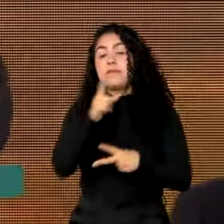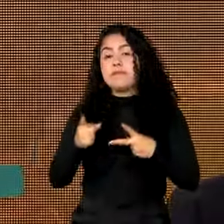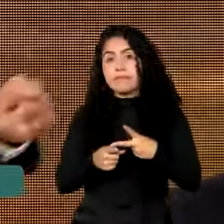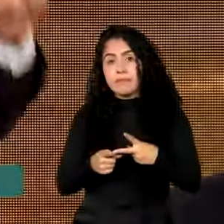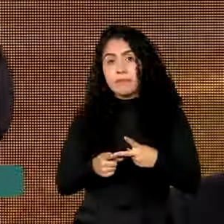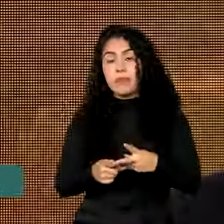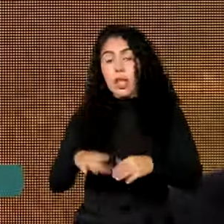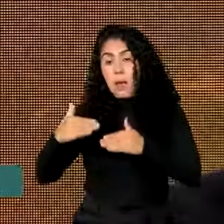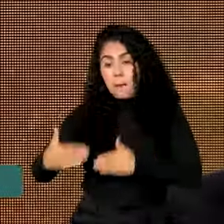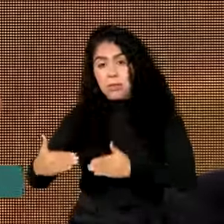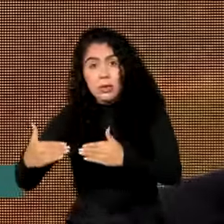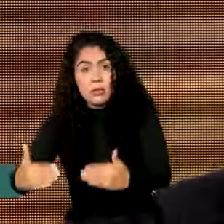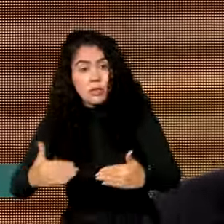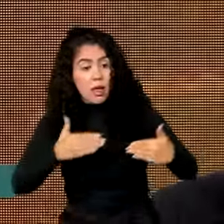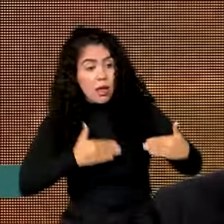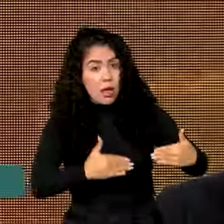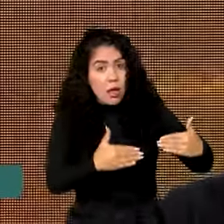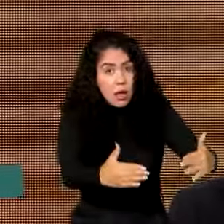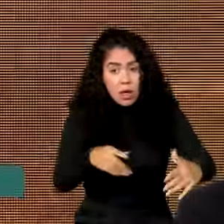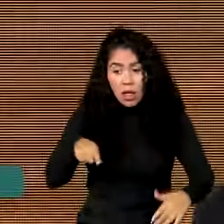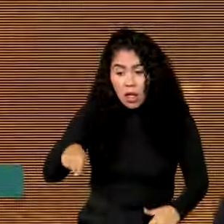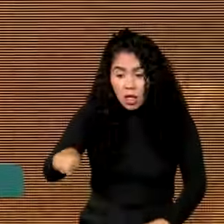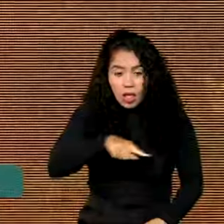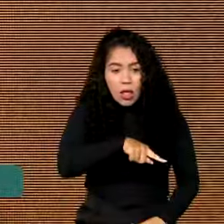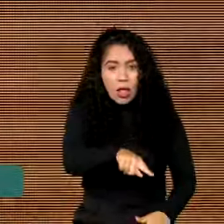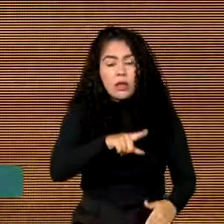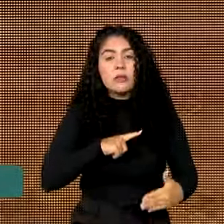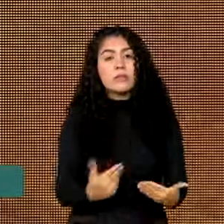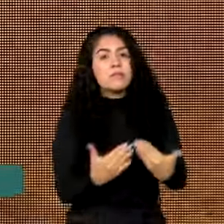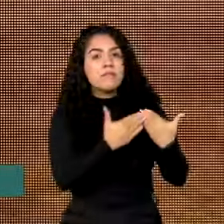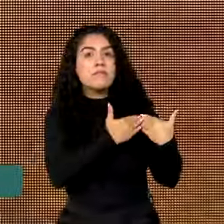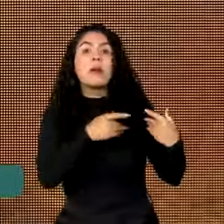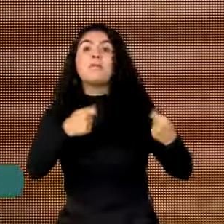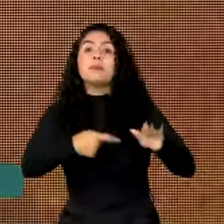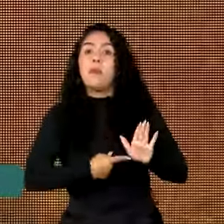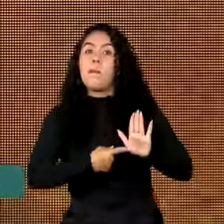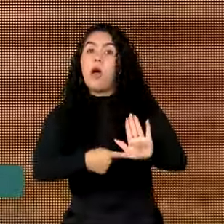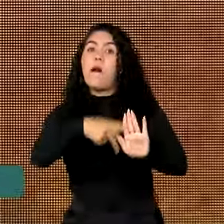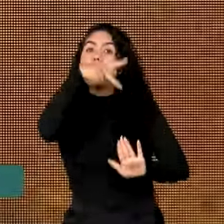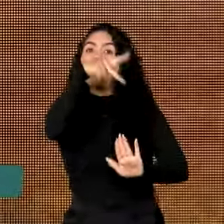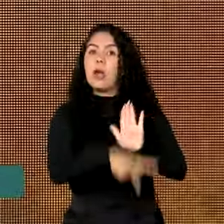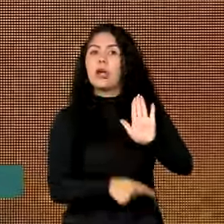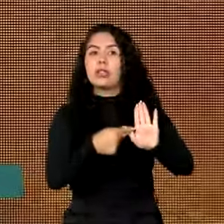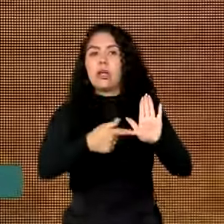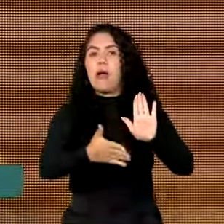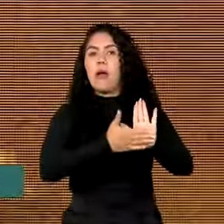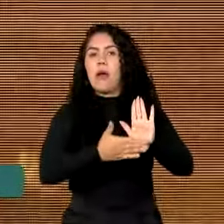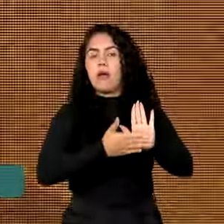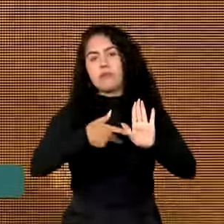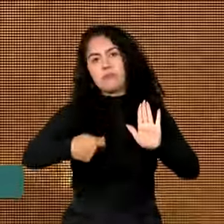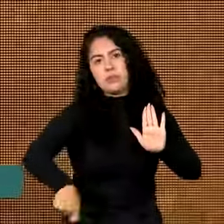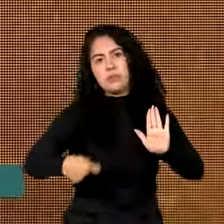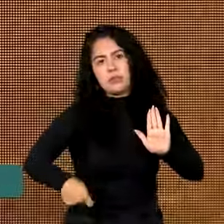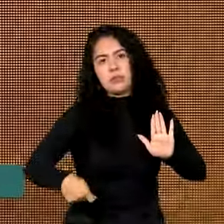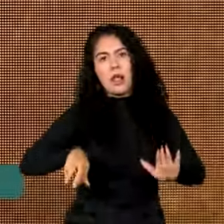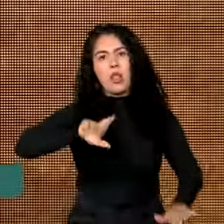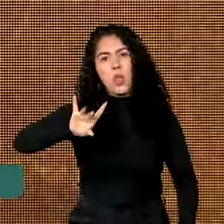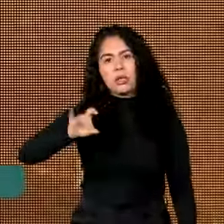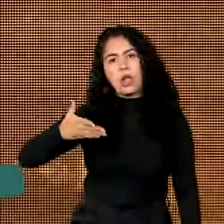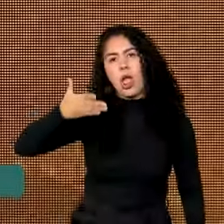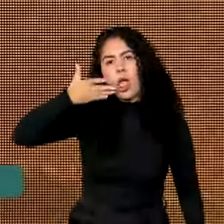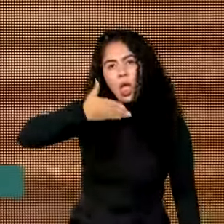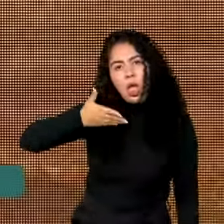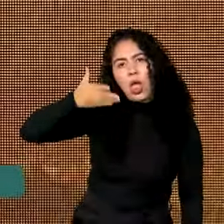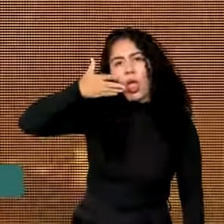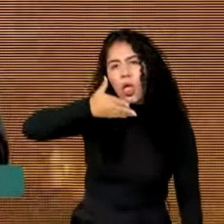que está envolvido em alguma área tem que apresentar projetos, porque não é o discurso que faz a obra acontecer,